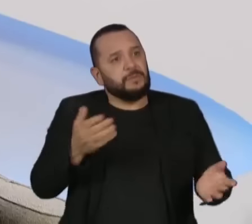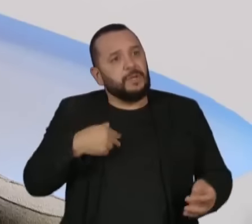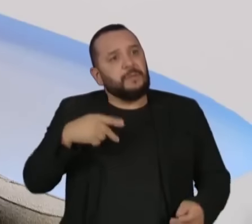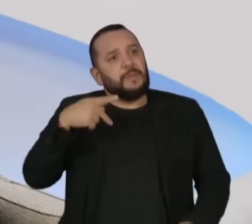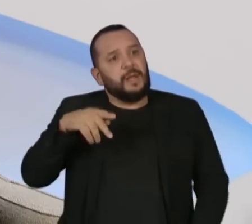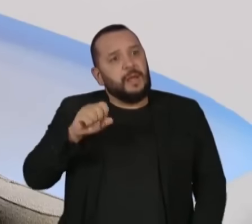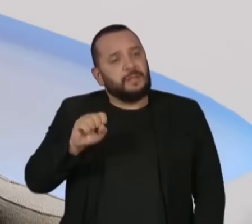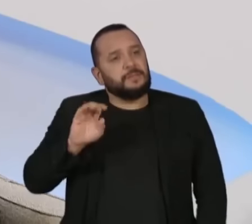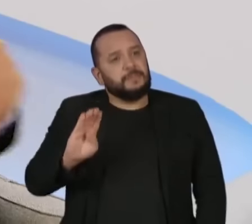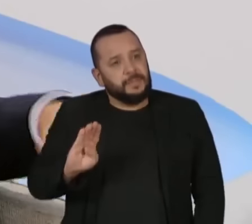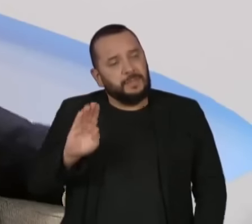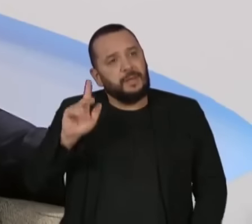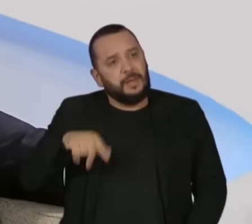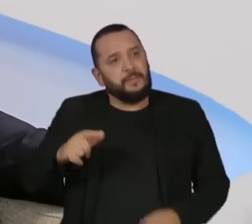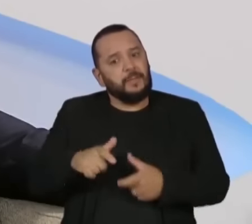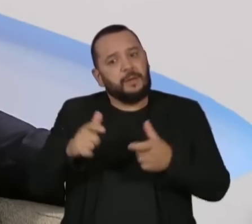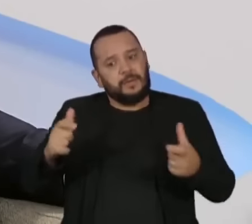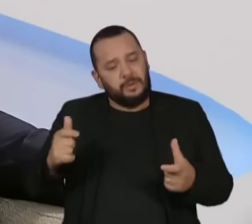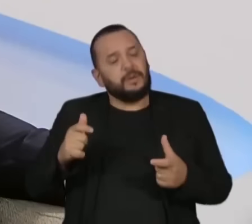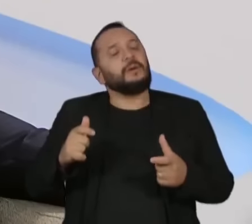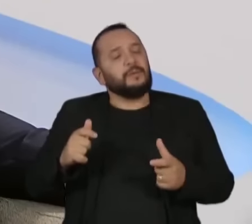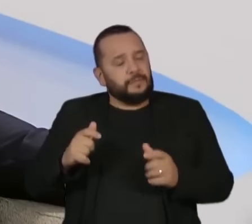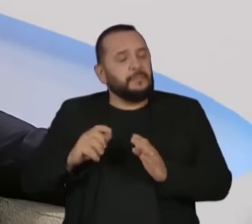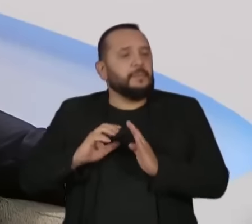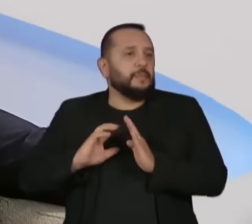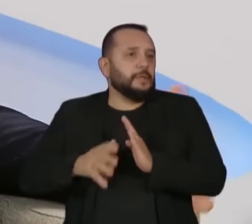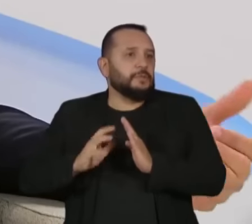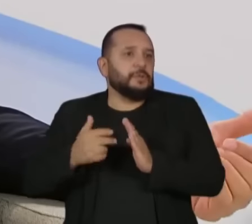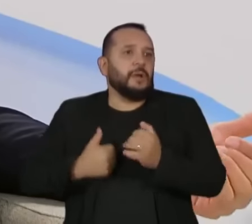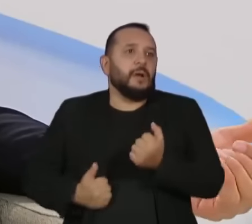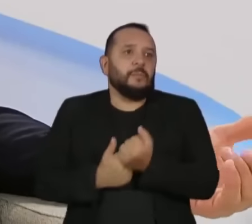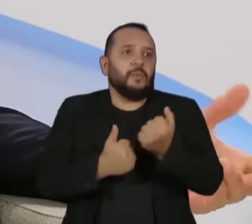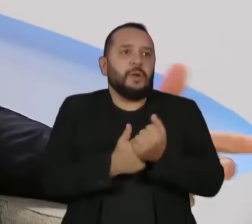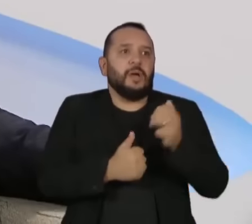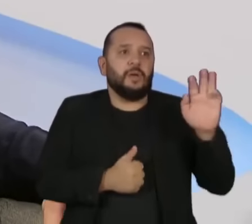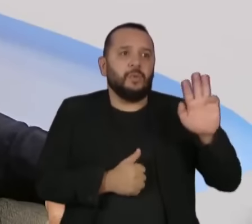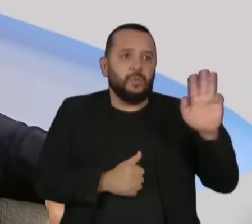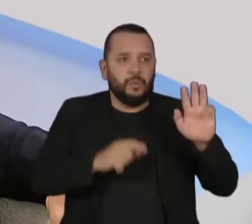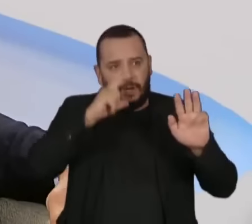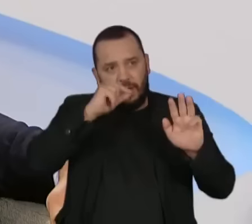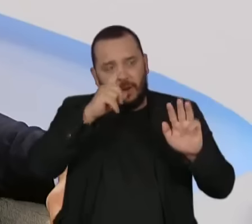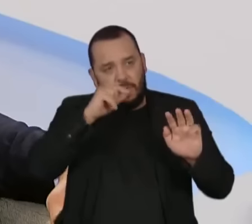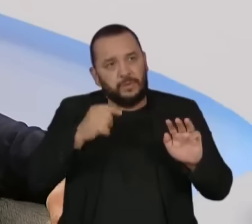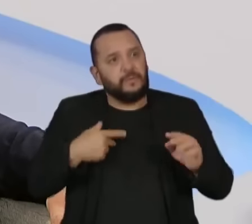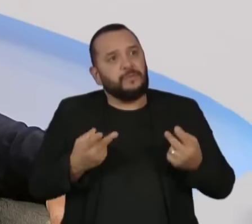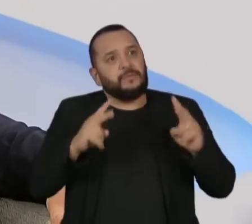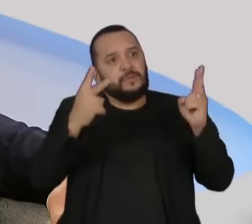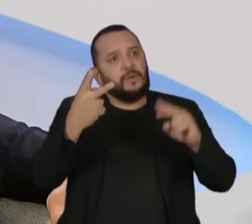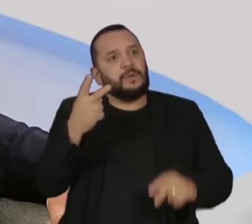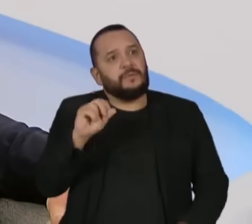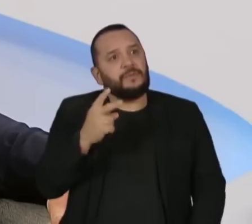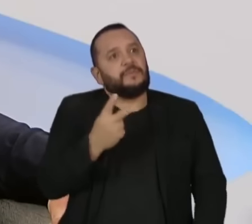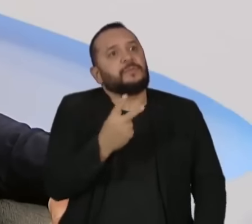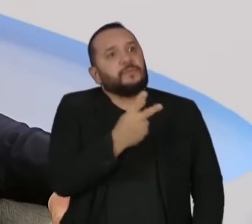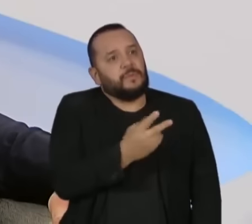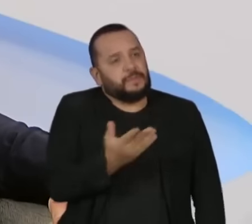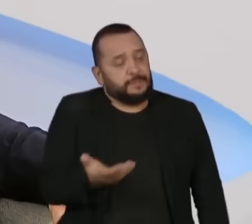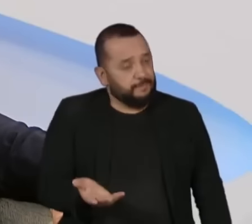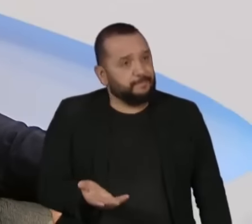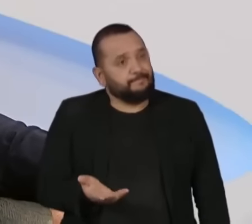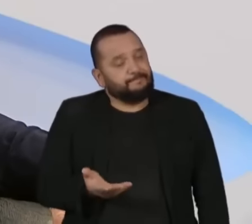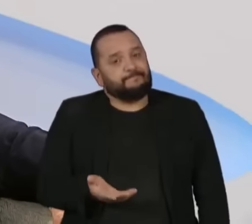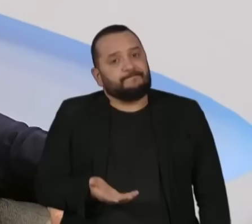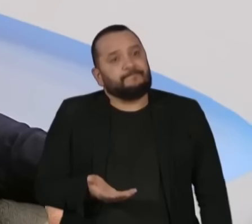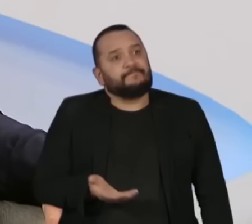partido a apoiar a coligação do presidente Lula na eleição vitoriosa de 2022. Então, são situações